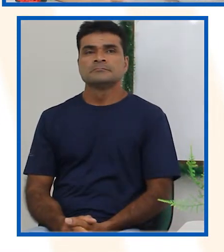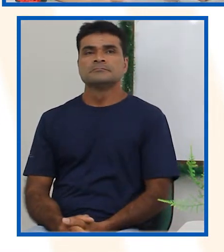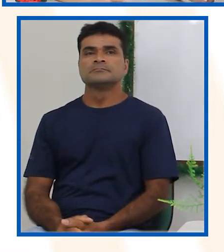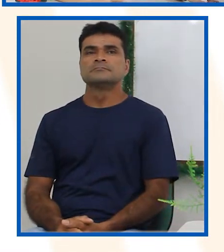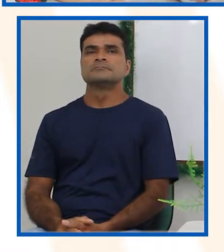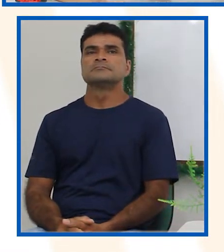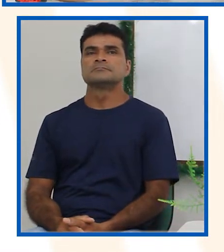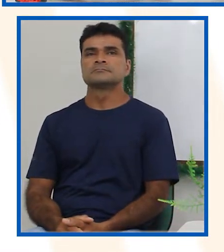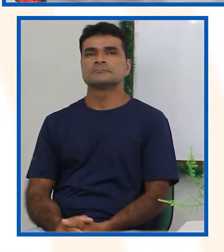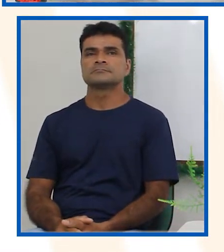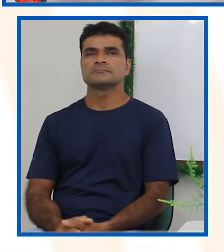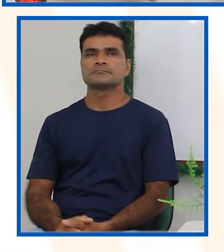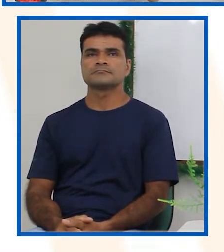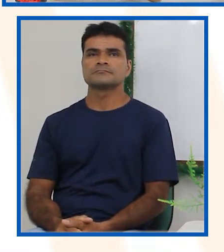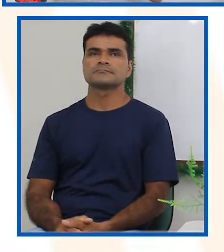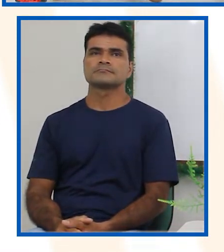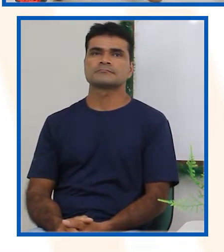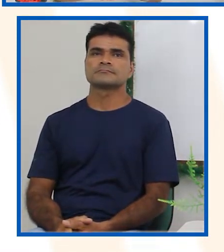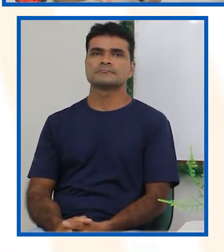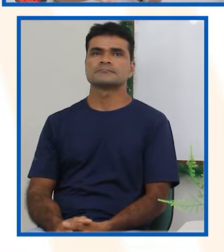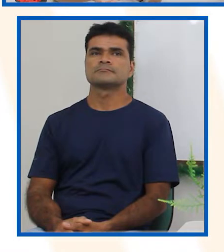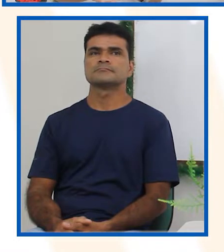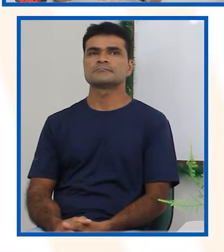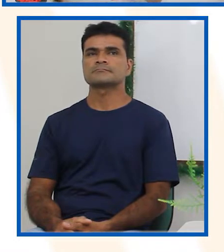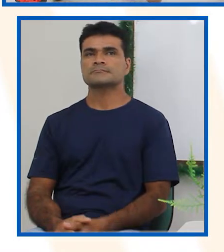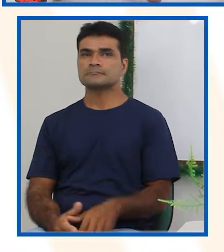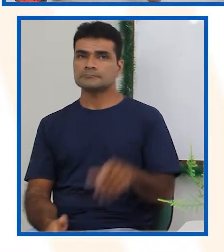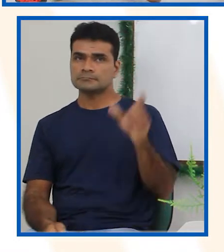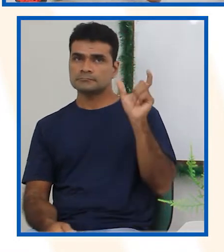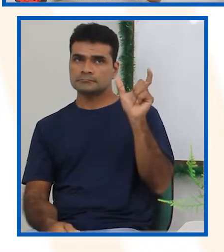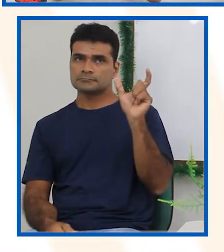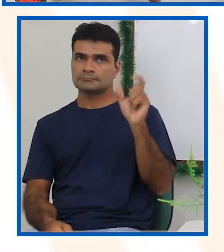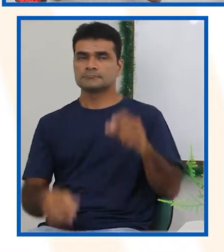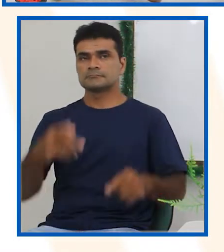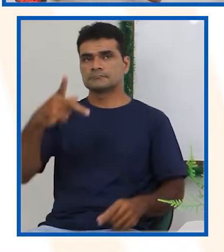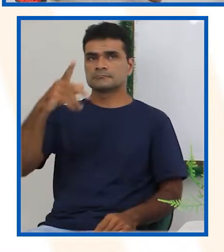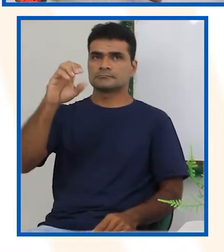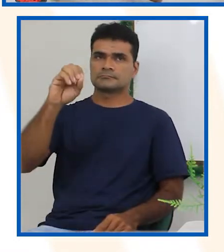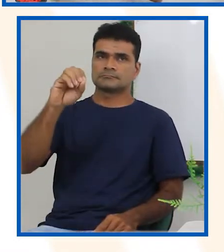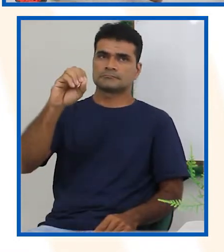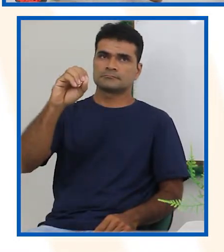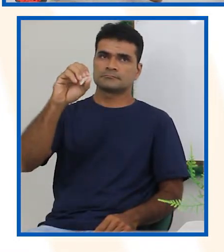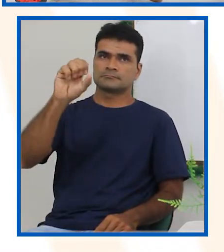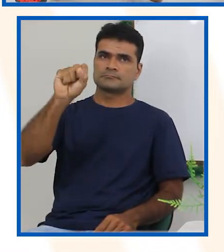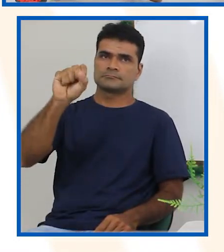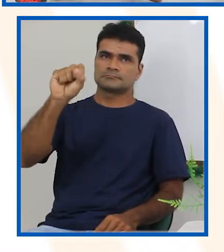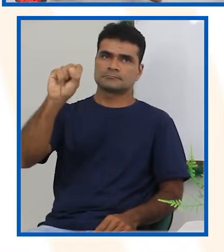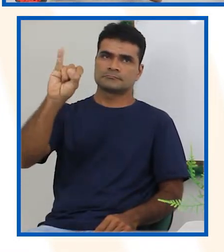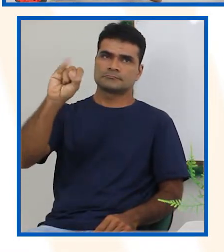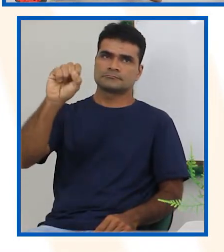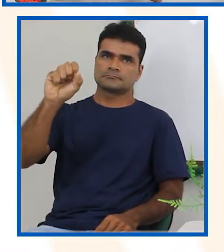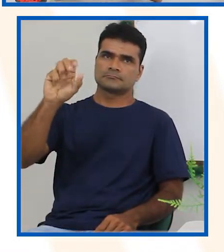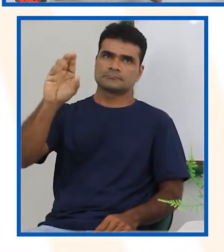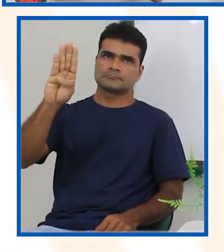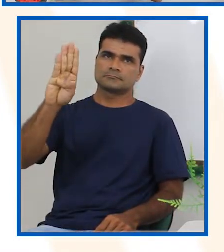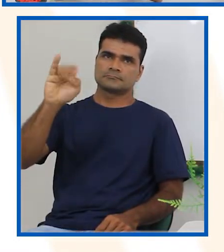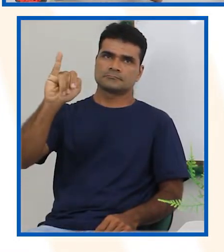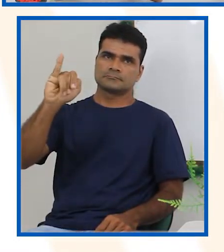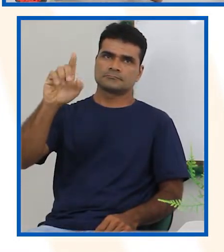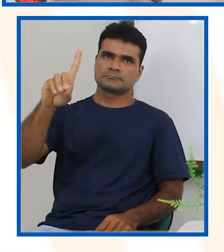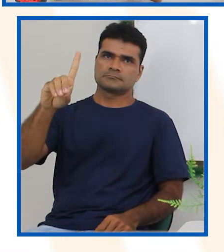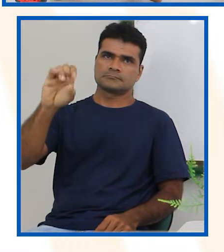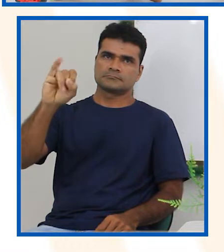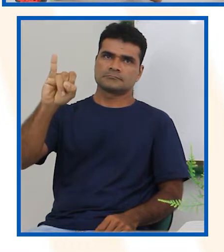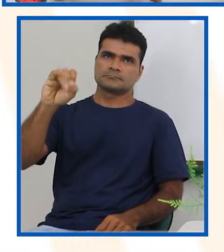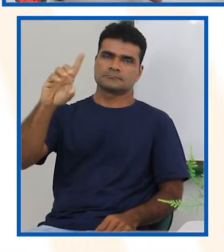E aí, quando a gente está falando de possibilidade, a gente pode estar utilizando esses termos. O que é provável?